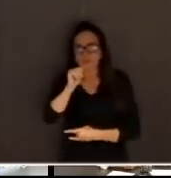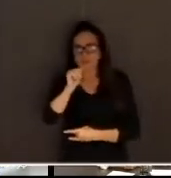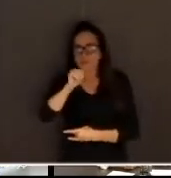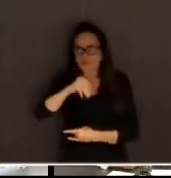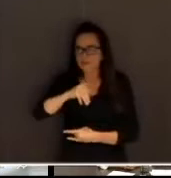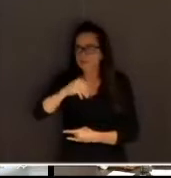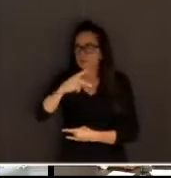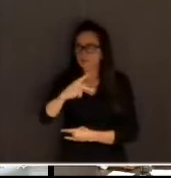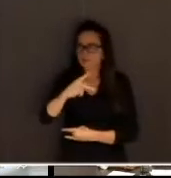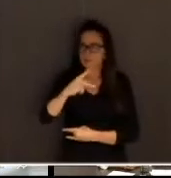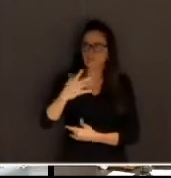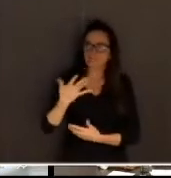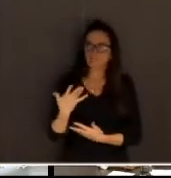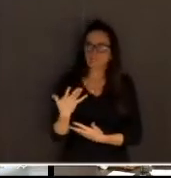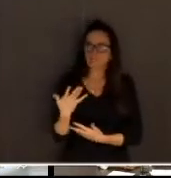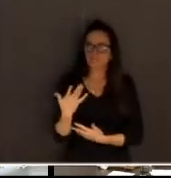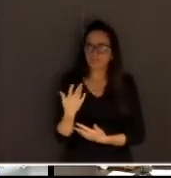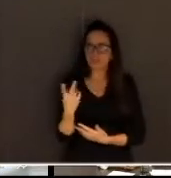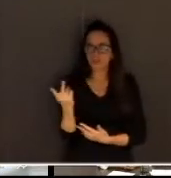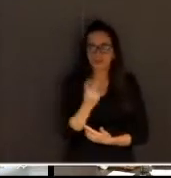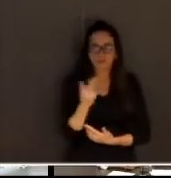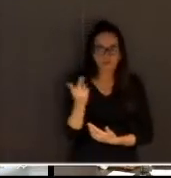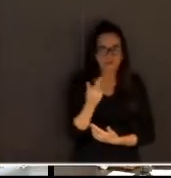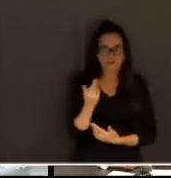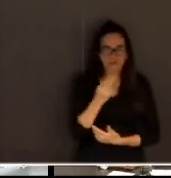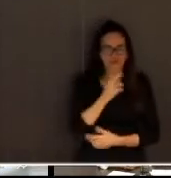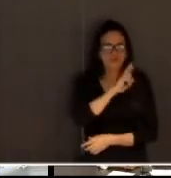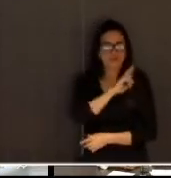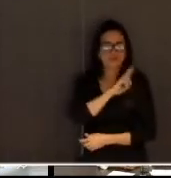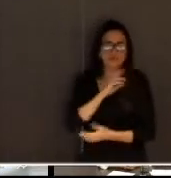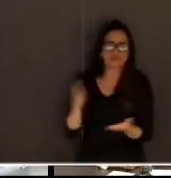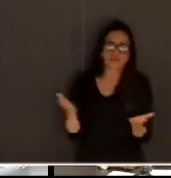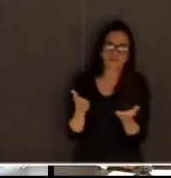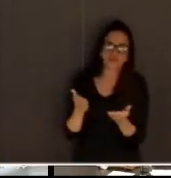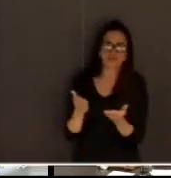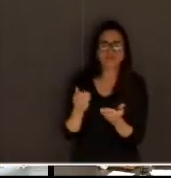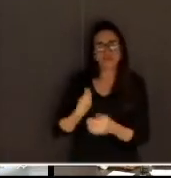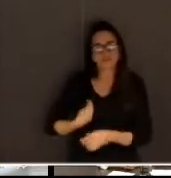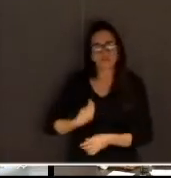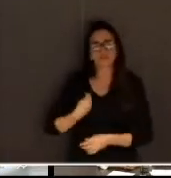estavam lá, foram muito precisos nas palavras mais uma vez.